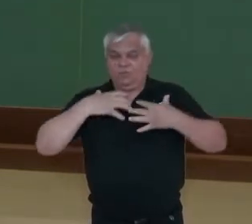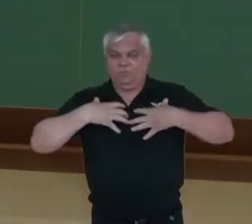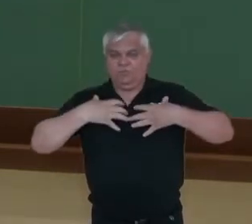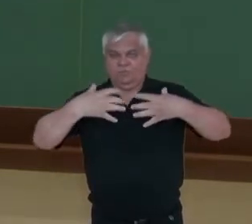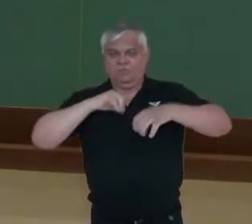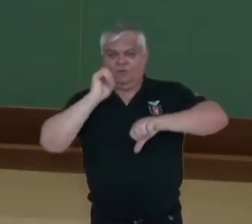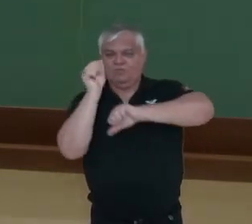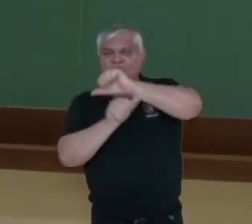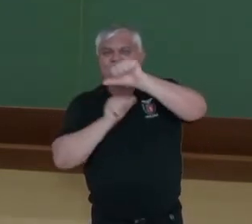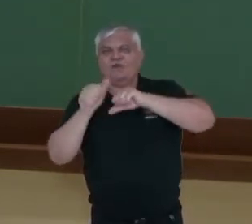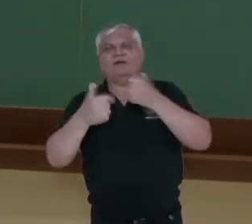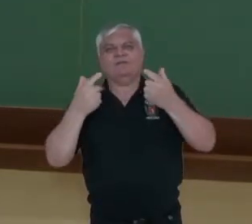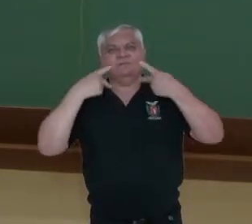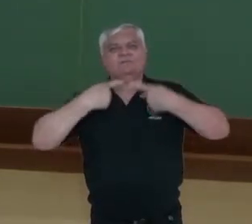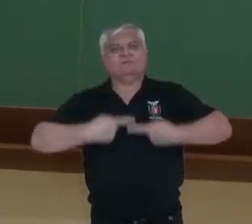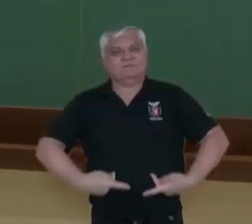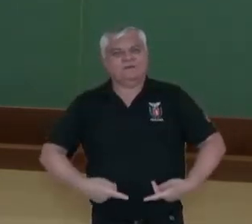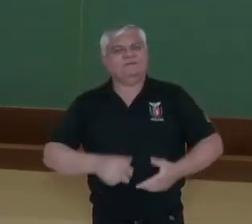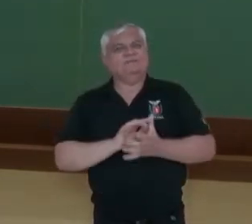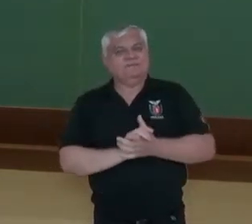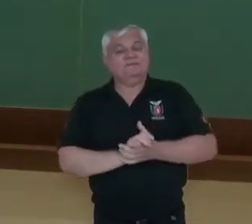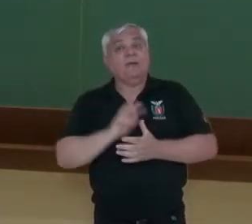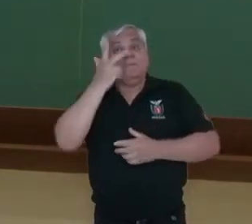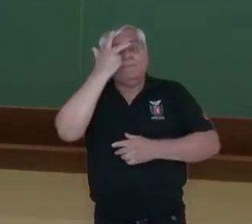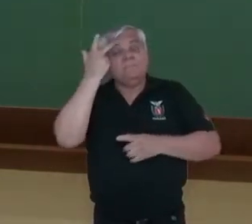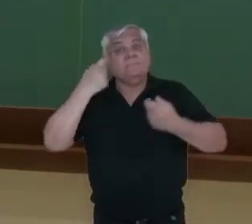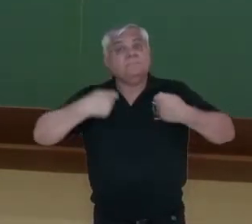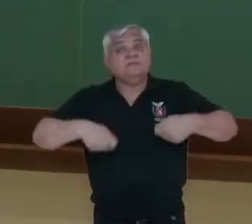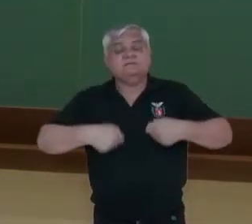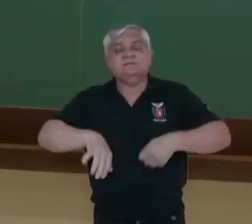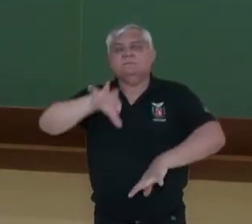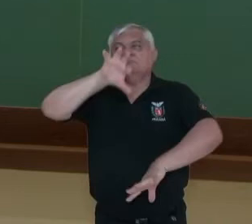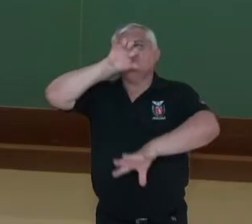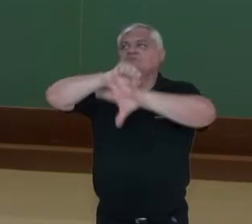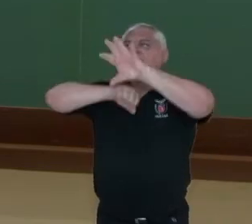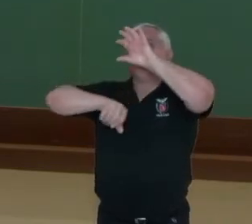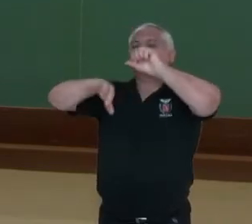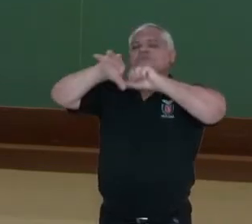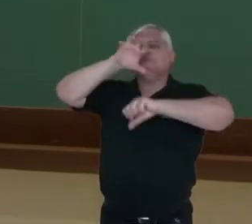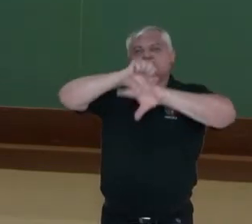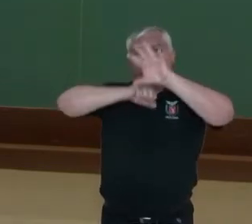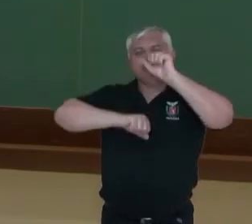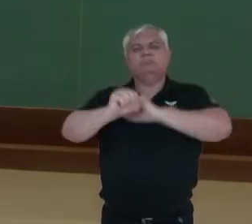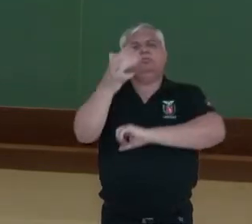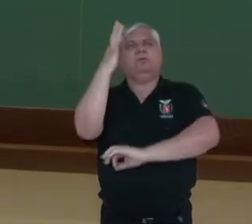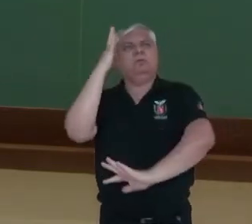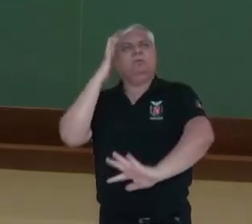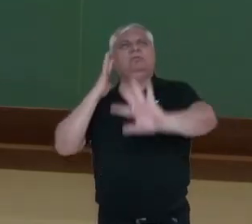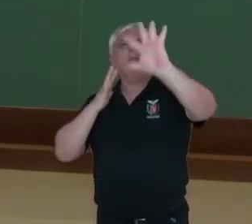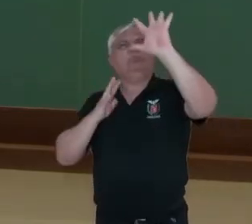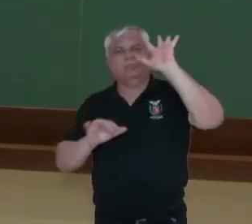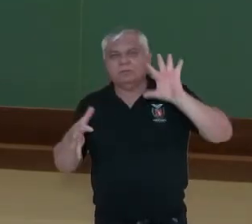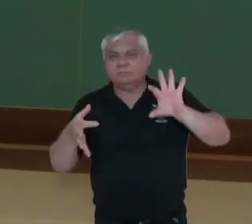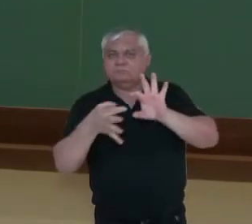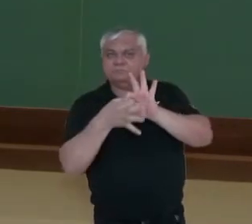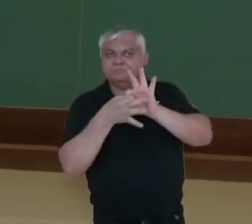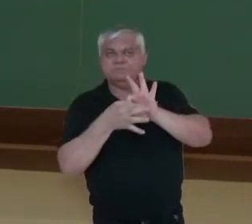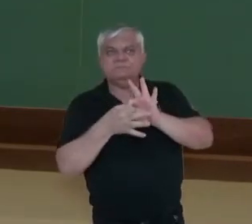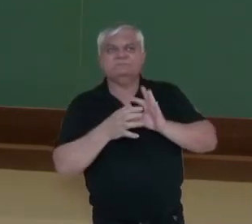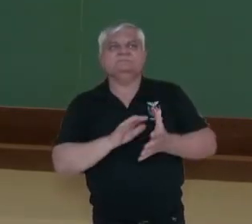pelo ser humano, porque o ser humano precisa do ar, da mata, da floresta também, para sobreviver.